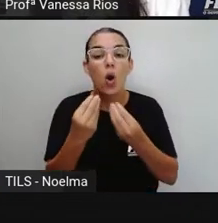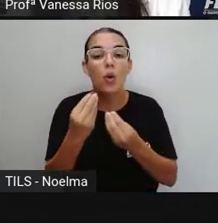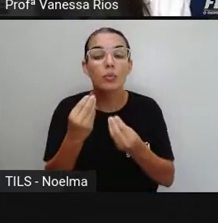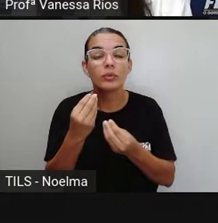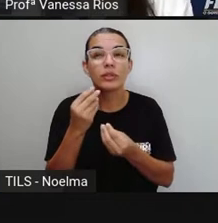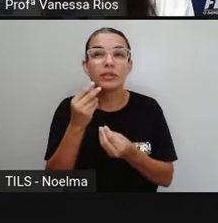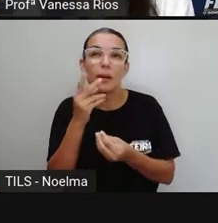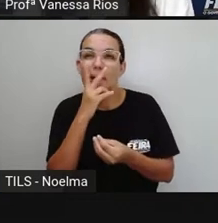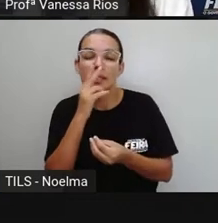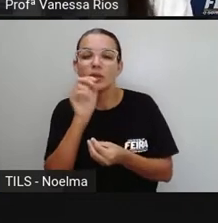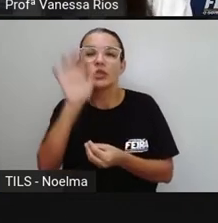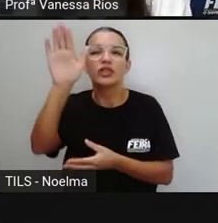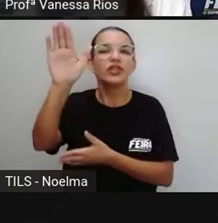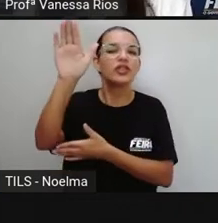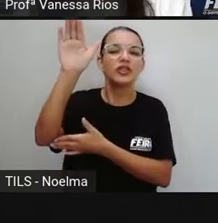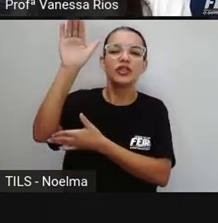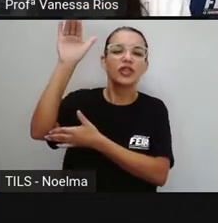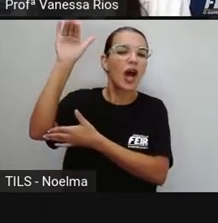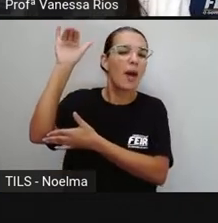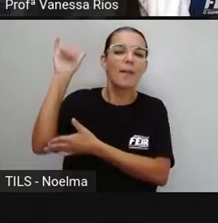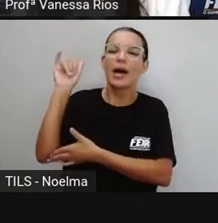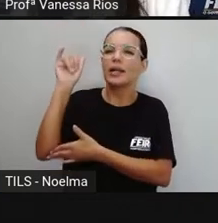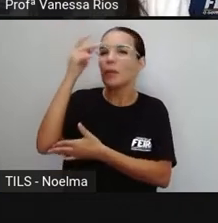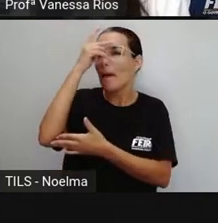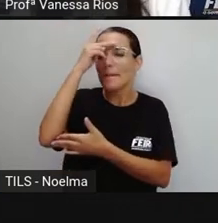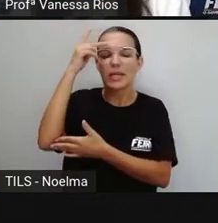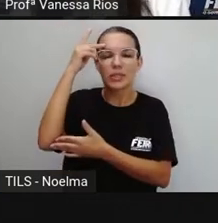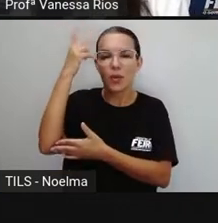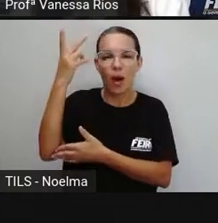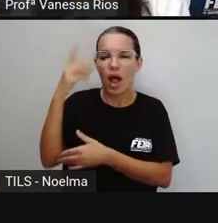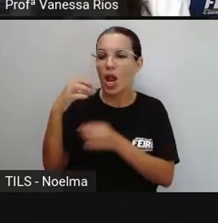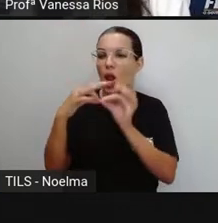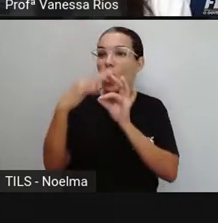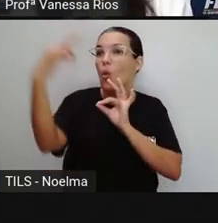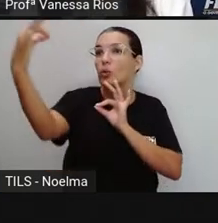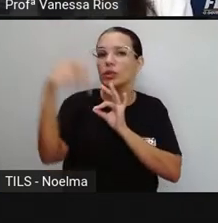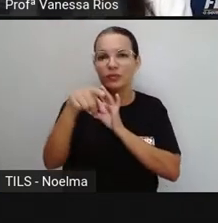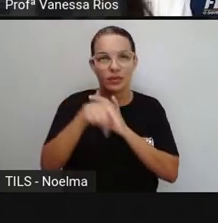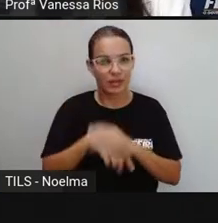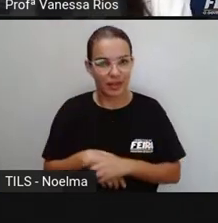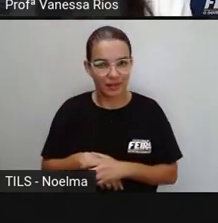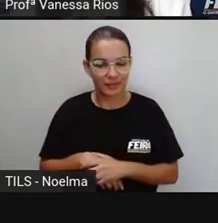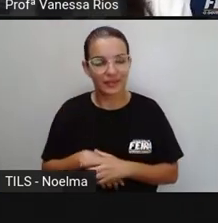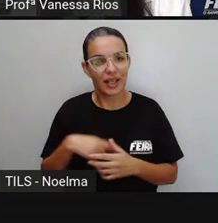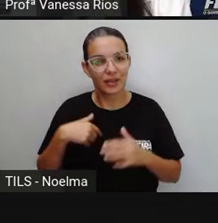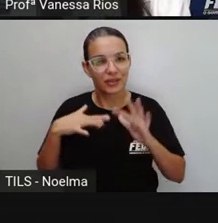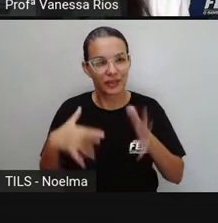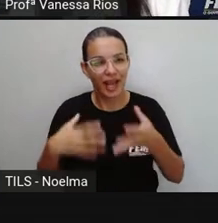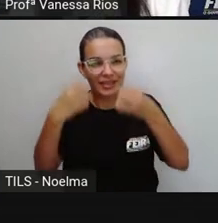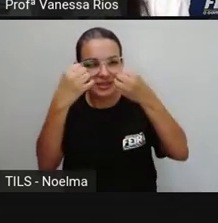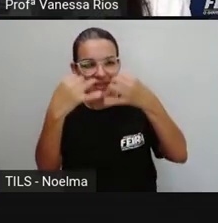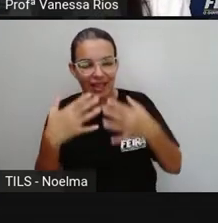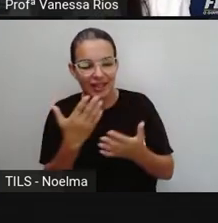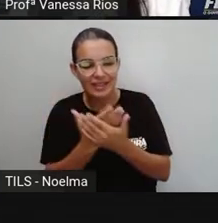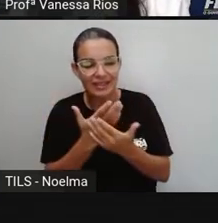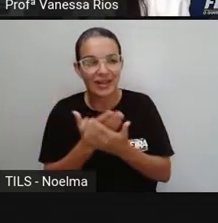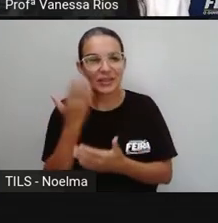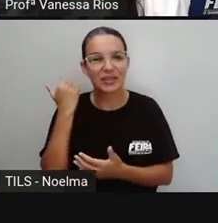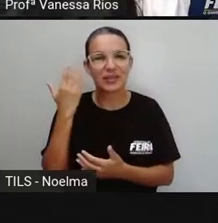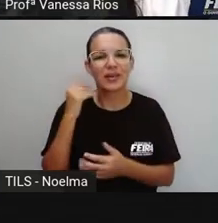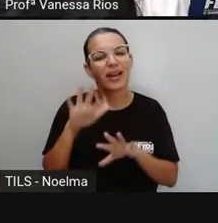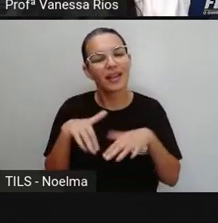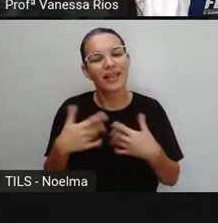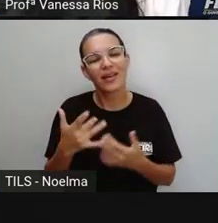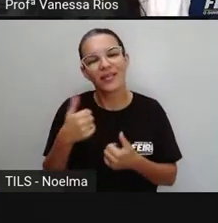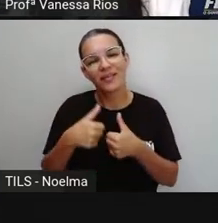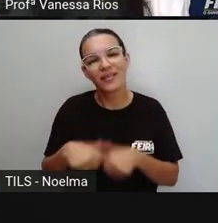chamando alguém no portão ou que está longe de você. A Pró já deu essa dica aí nas aulas anteriores e fica bem fácil